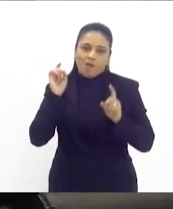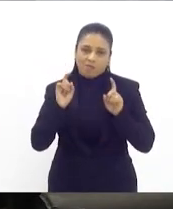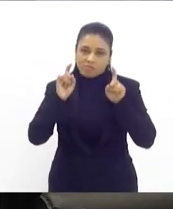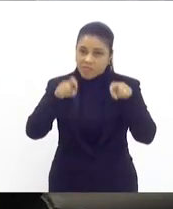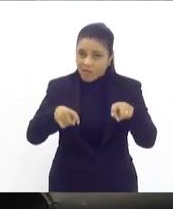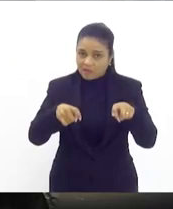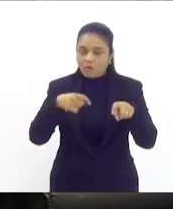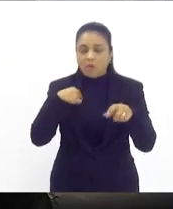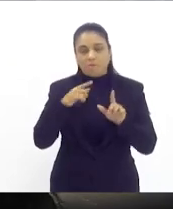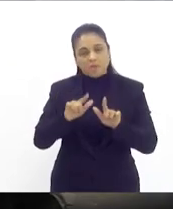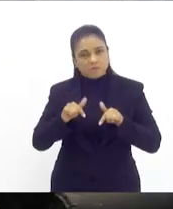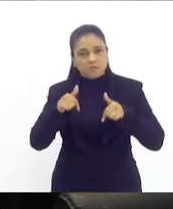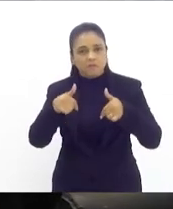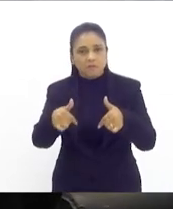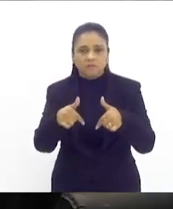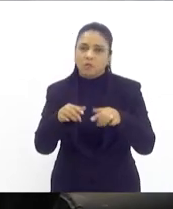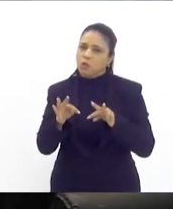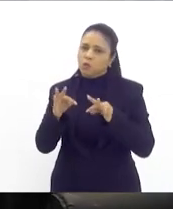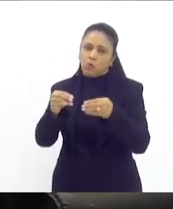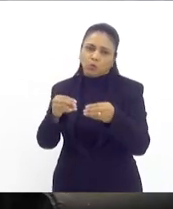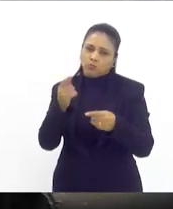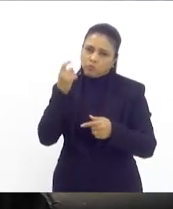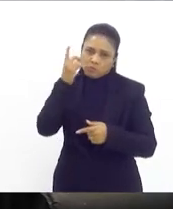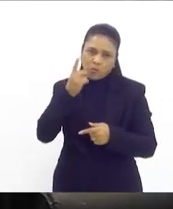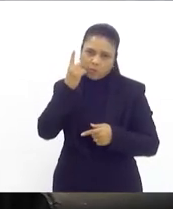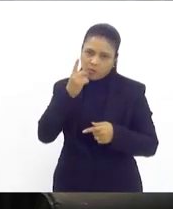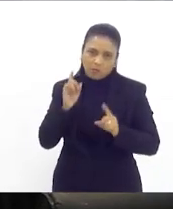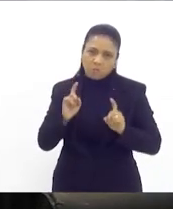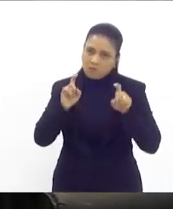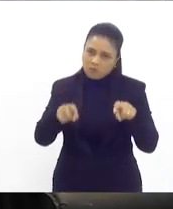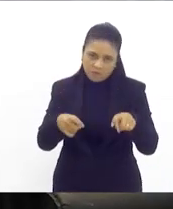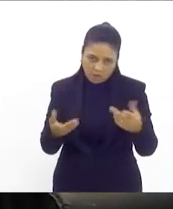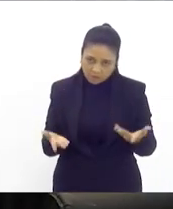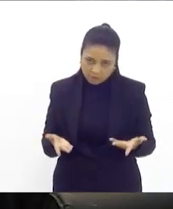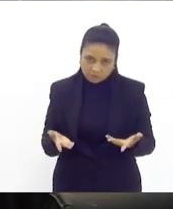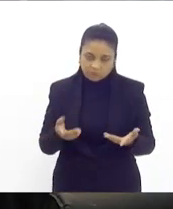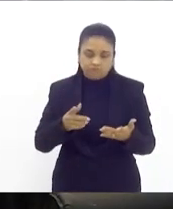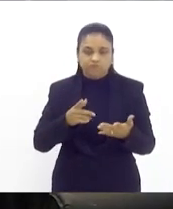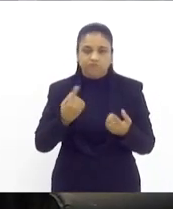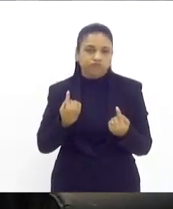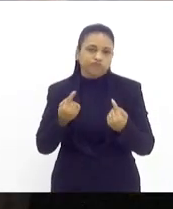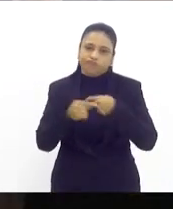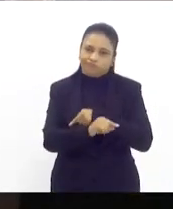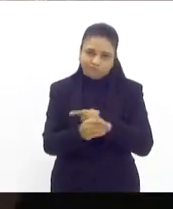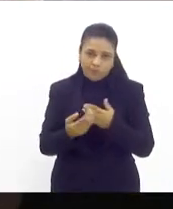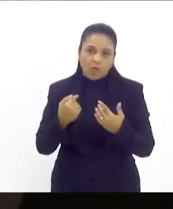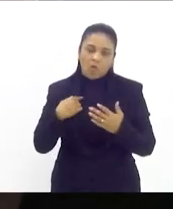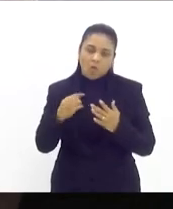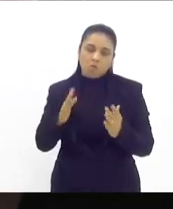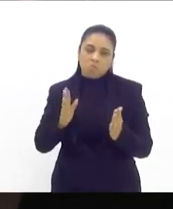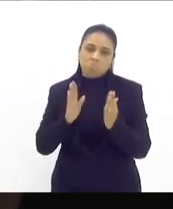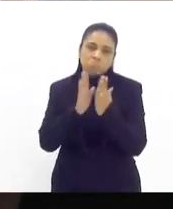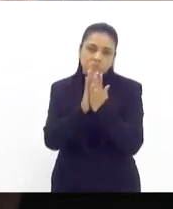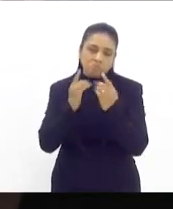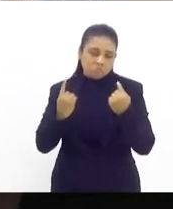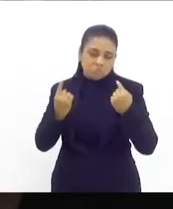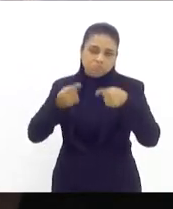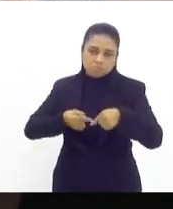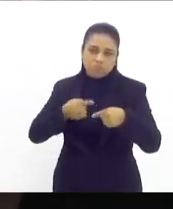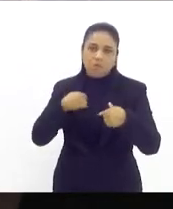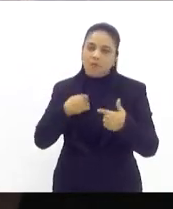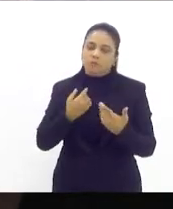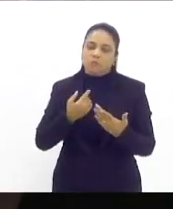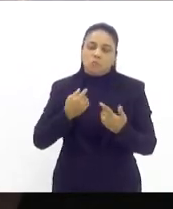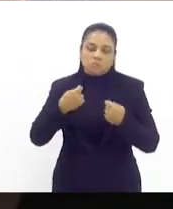à minha iniciativa, mas ao mandato de todos os colegas nessa casa. É só nesse sentido, presidente. Mas vamos enfrentar a emenda, não tem problema nenhum, mas eu não podia deixar de fazer a